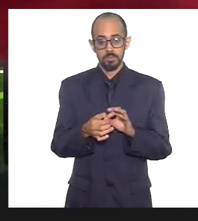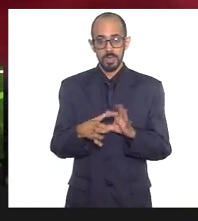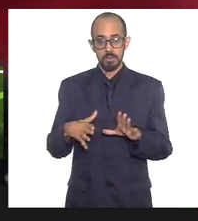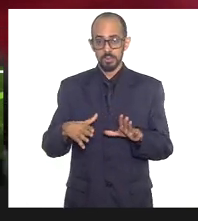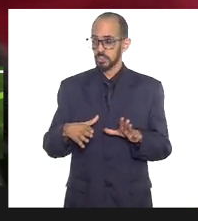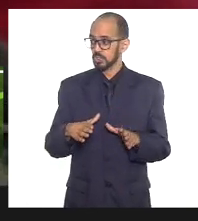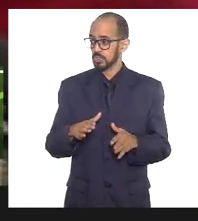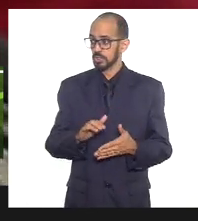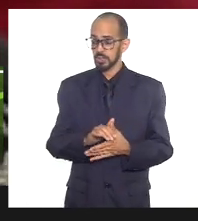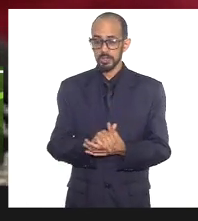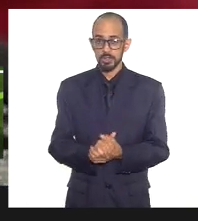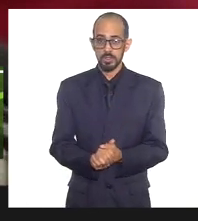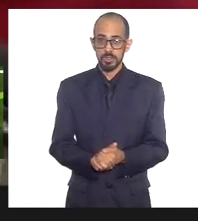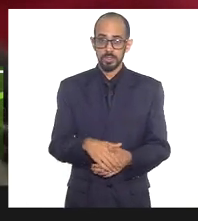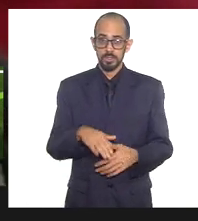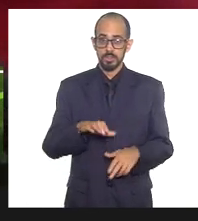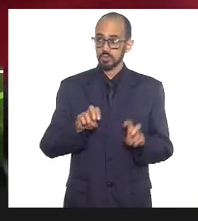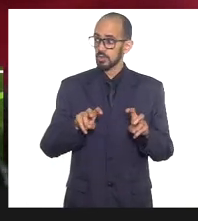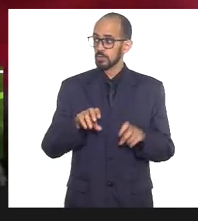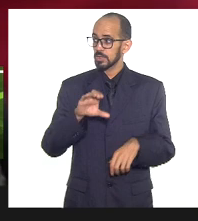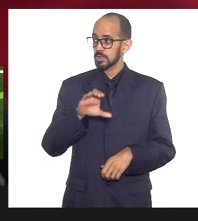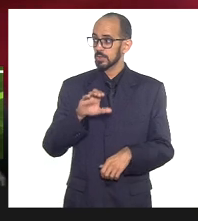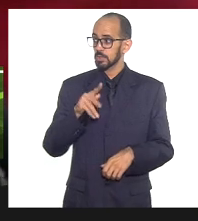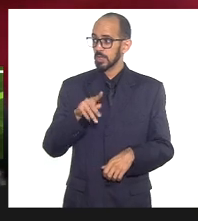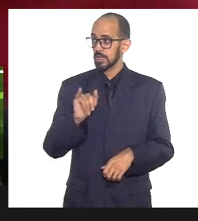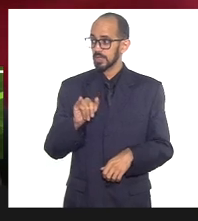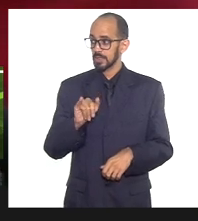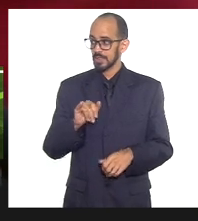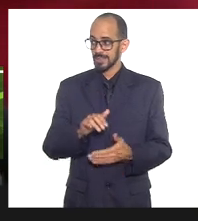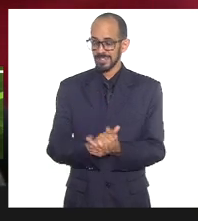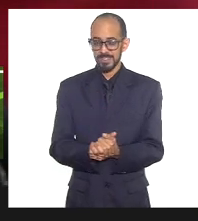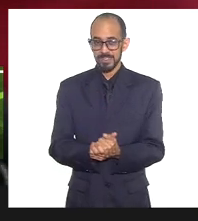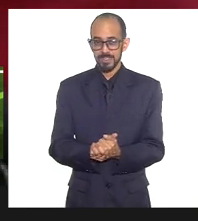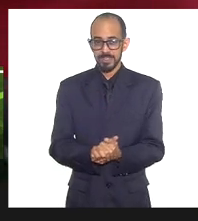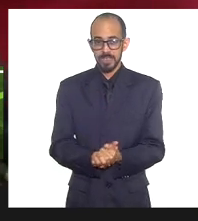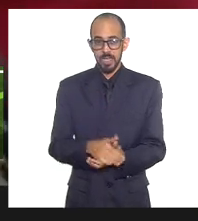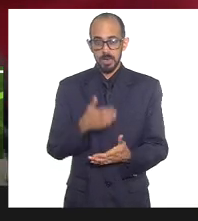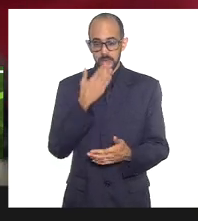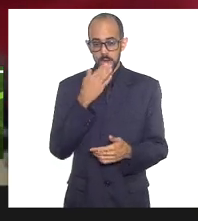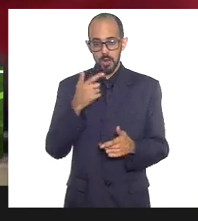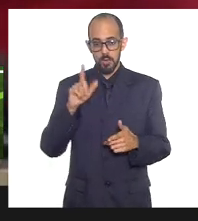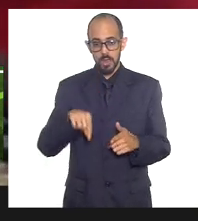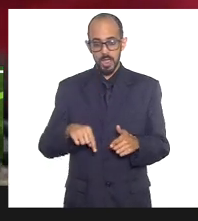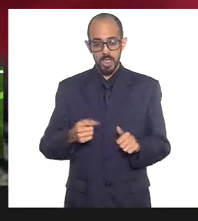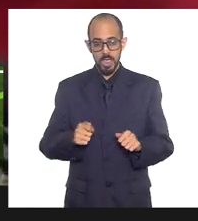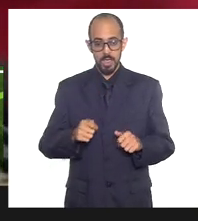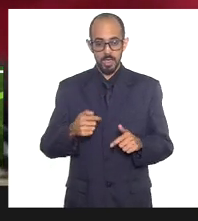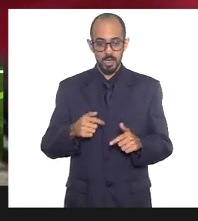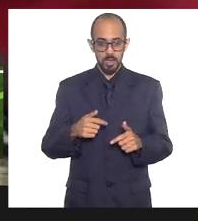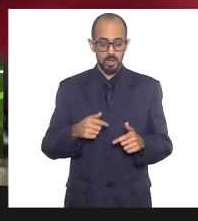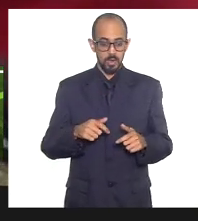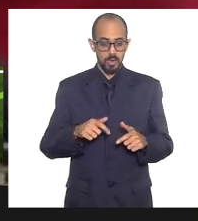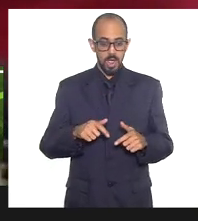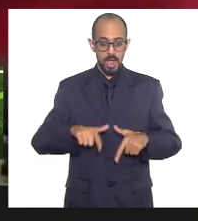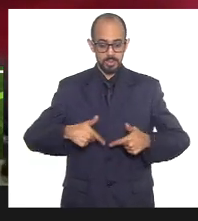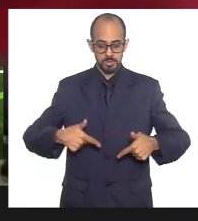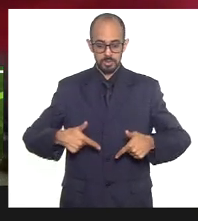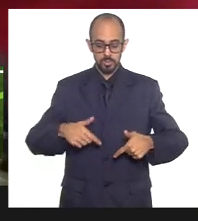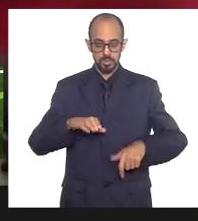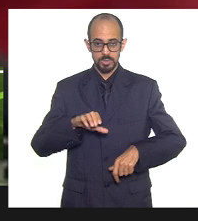da CPI com você para entender qual é a atuação que a CPI deve ter nesse momento, porque,